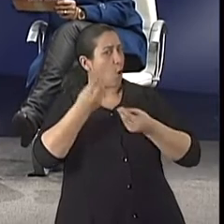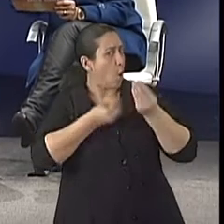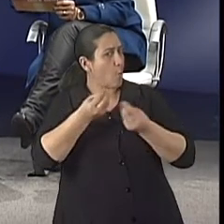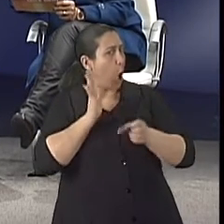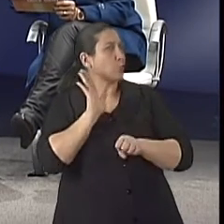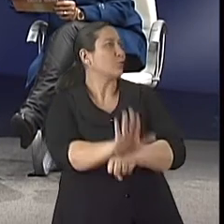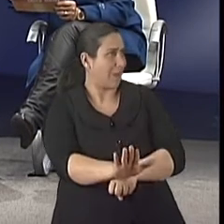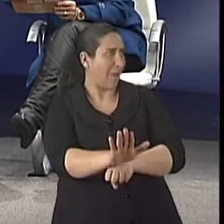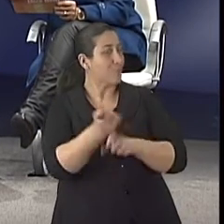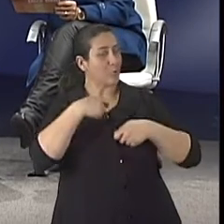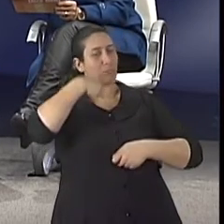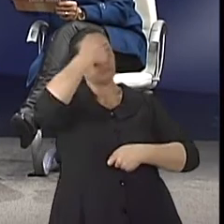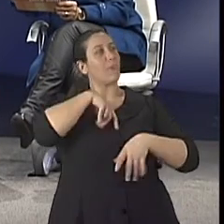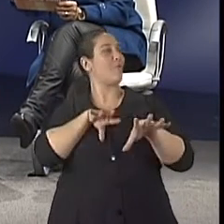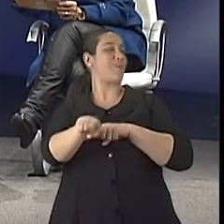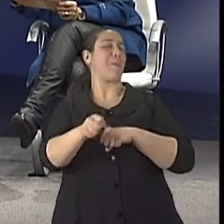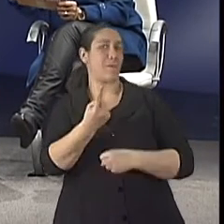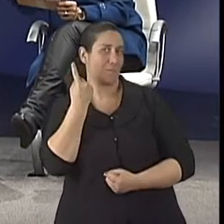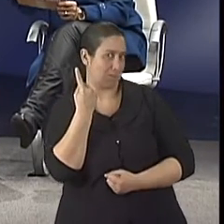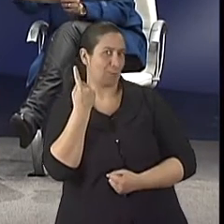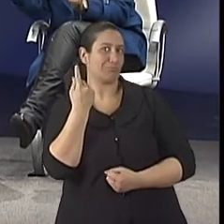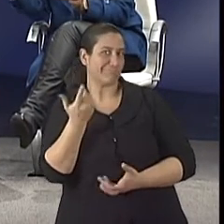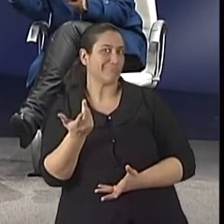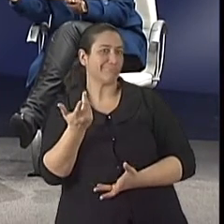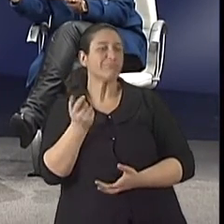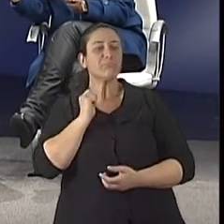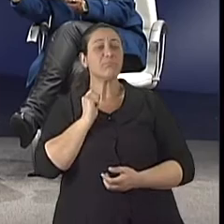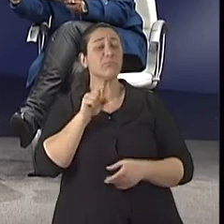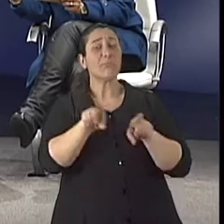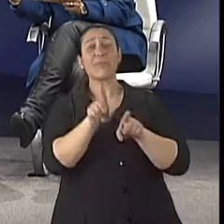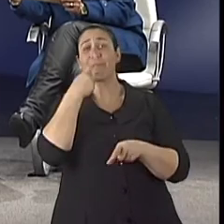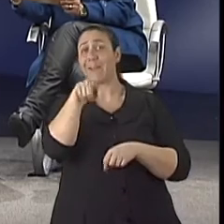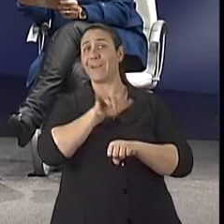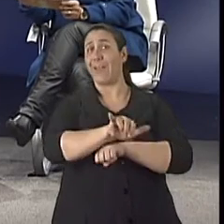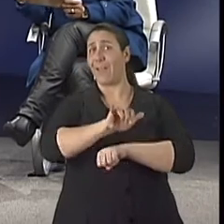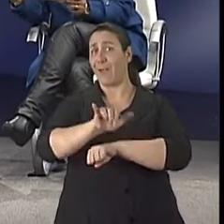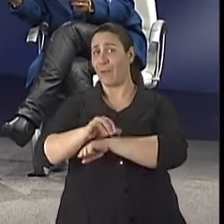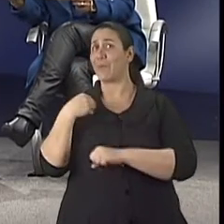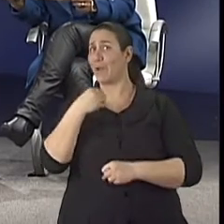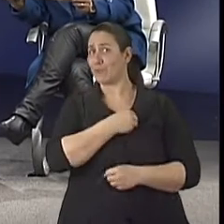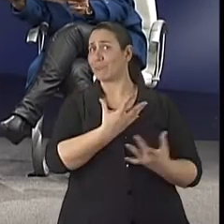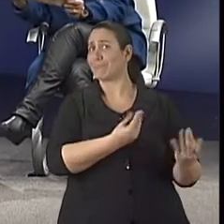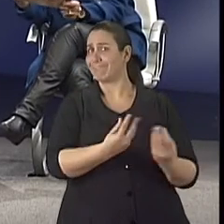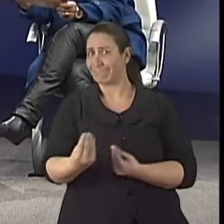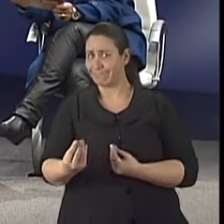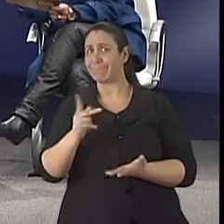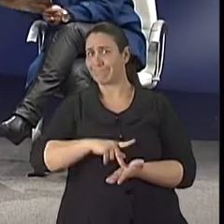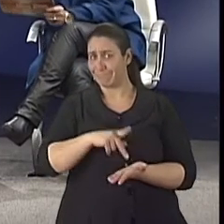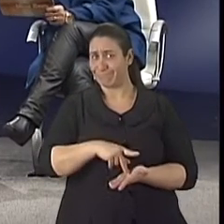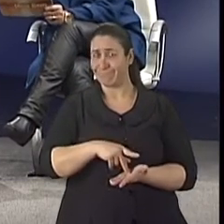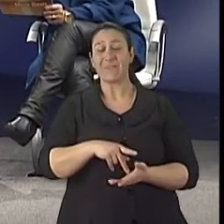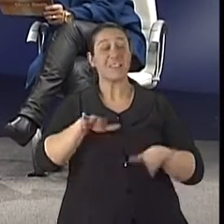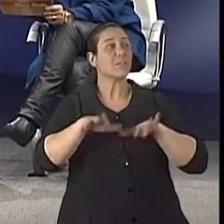ajudar mais esse paciente. Exatamente. E aí se fala naqueles erros médicos, entre aspas, porque muitos são entre aspas mesmo. Quando a vai ver,